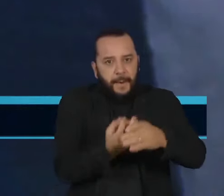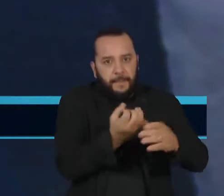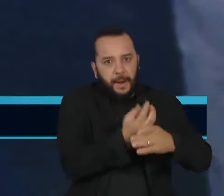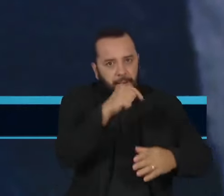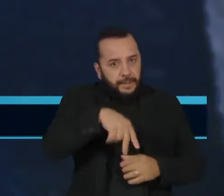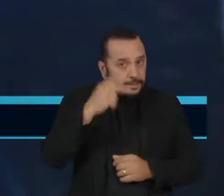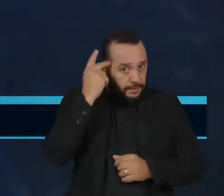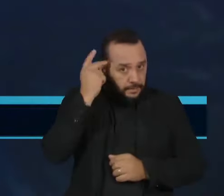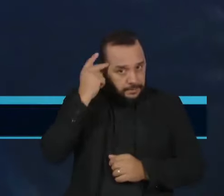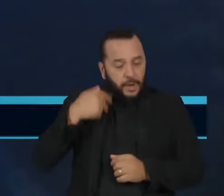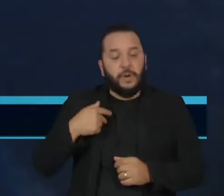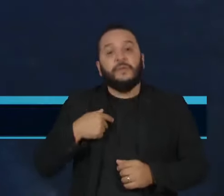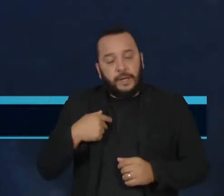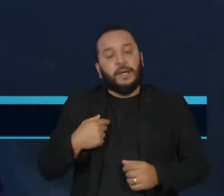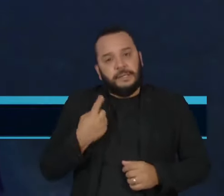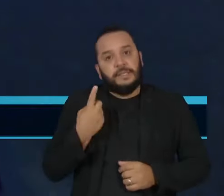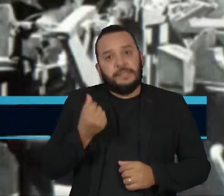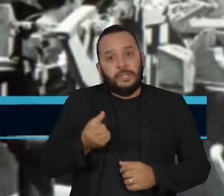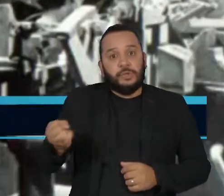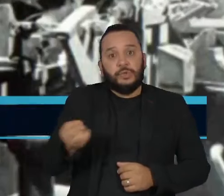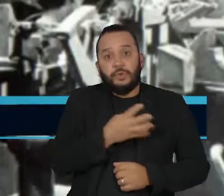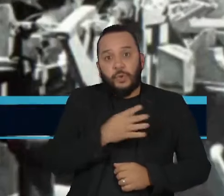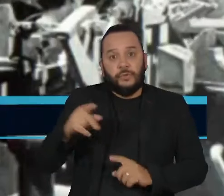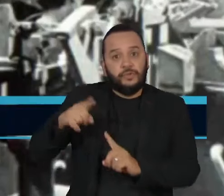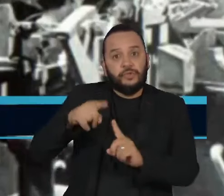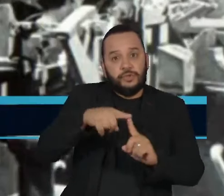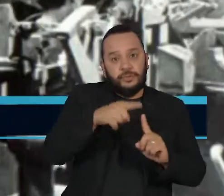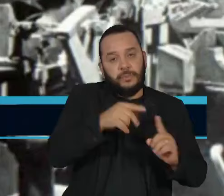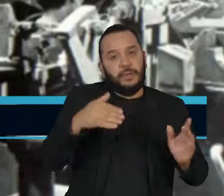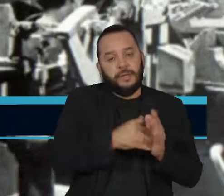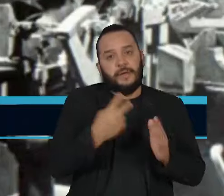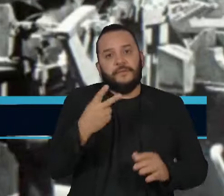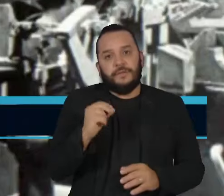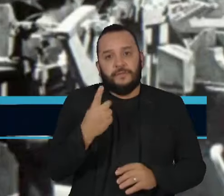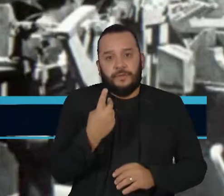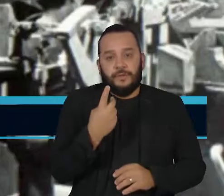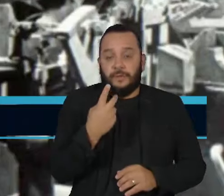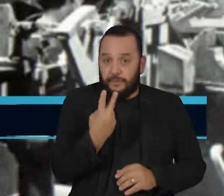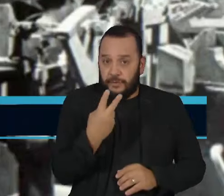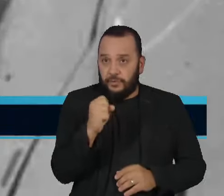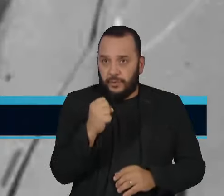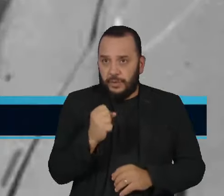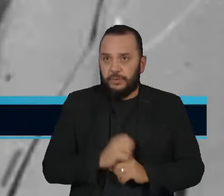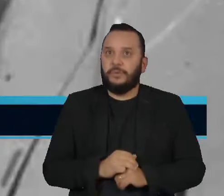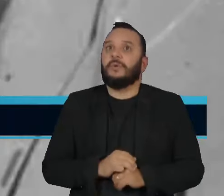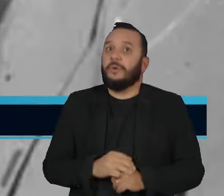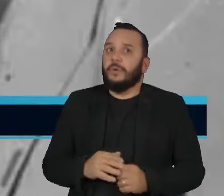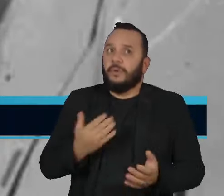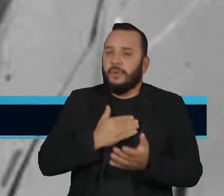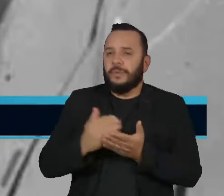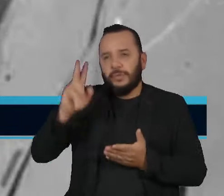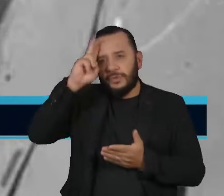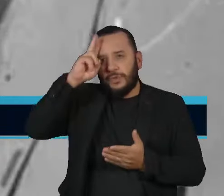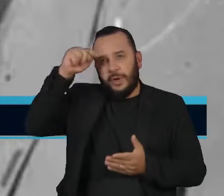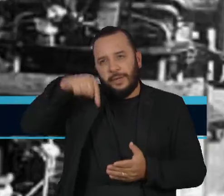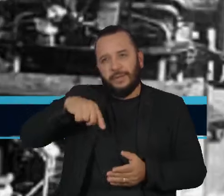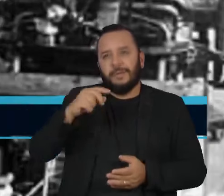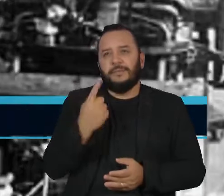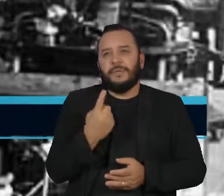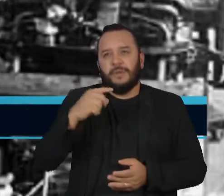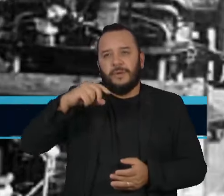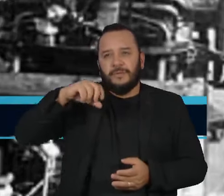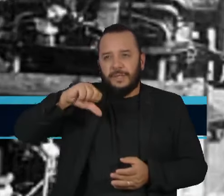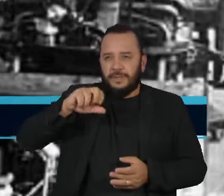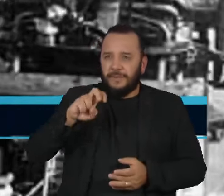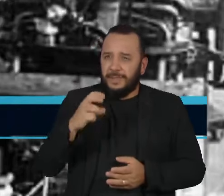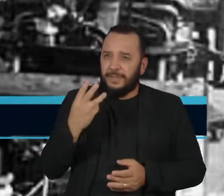novos modelos até 2028. É uma história que começou nos idos de 1953, no